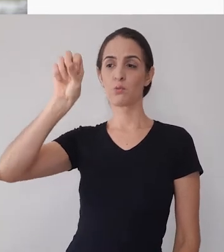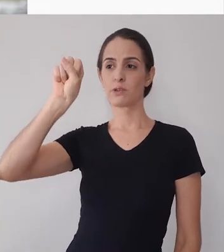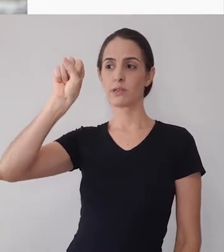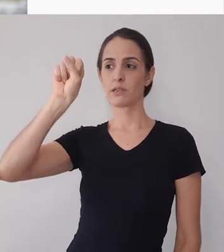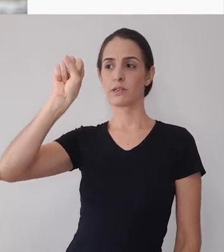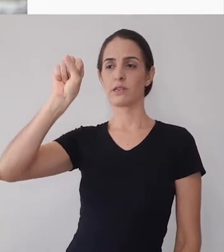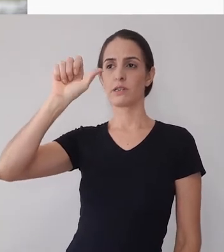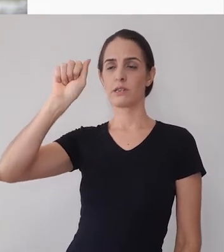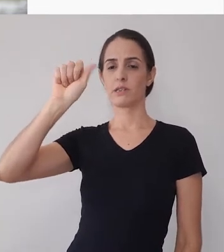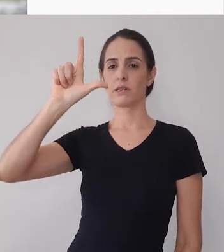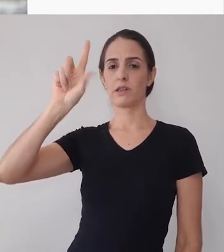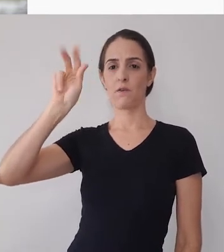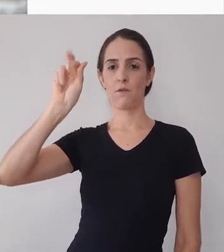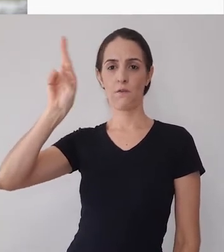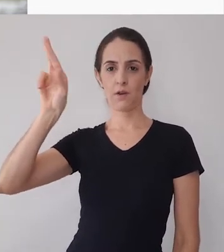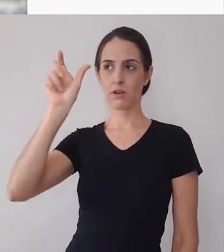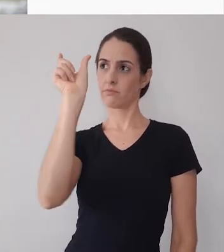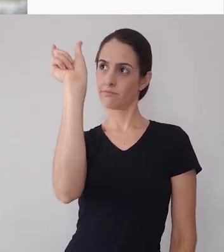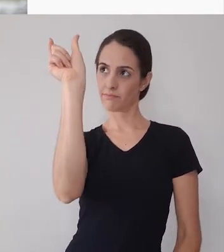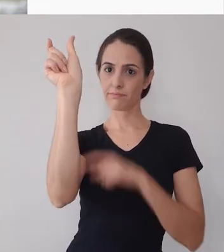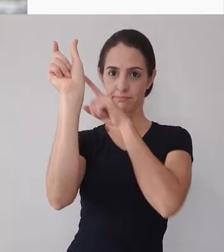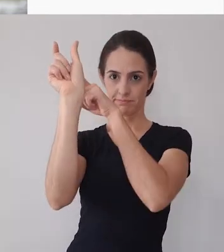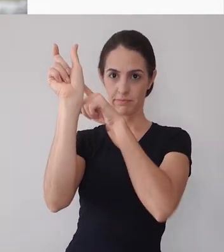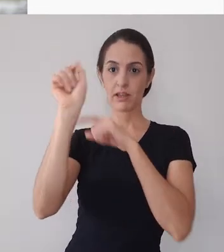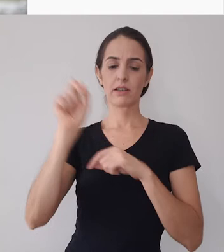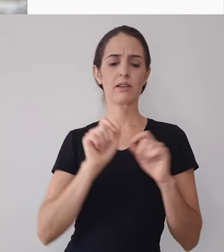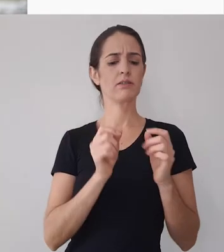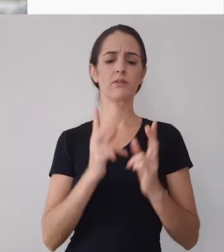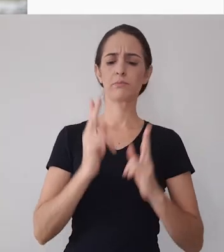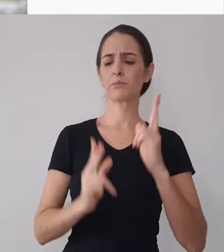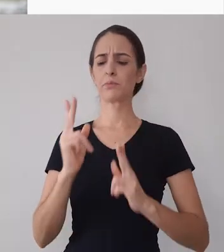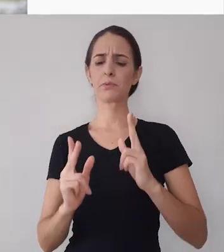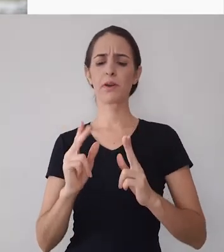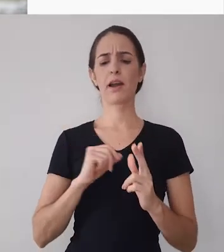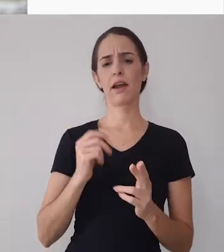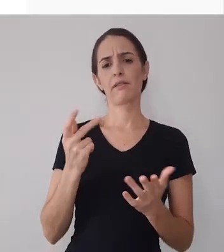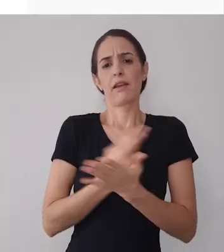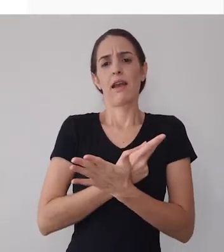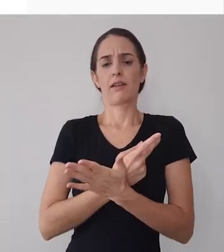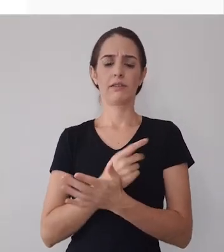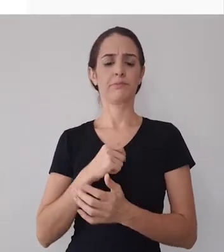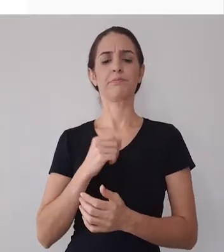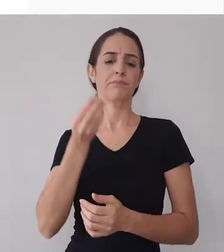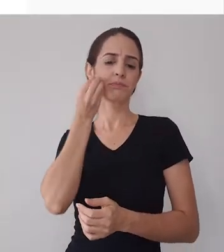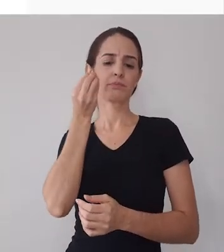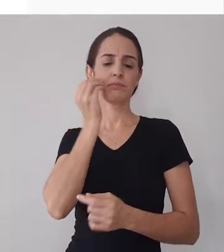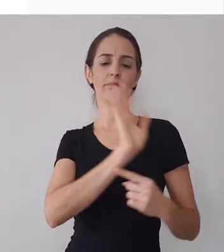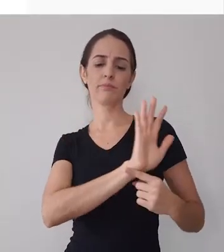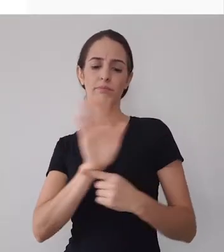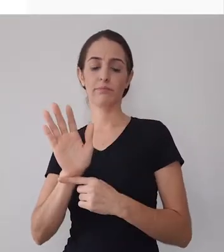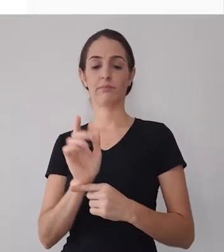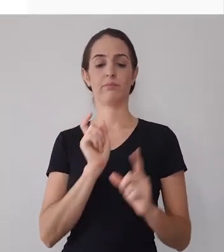no canto superior direito do seu vídeo tá certo então aqui vamos dizer que essa vinheta está errada e nós queremos